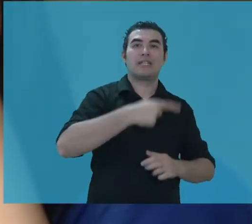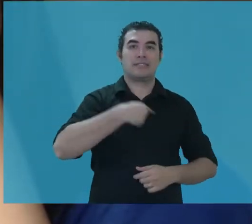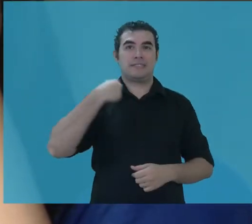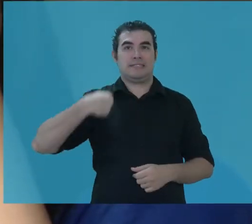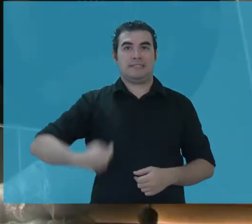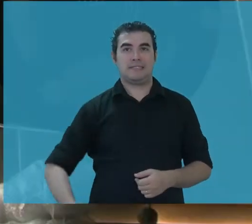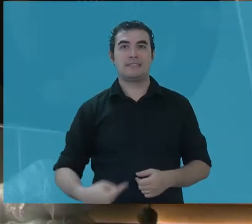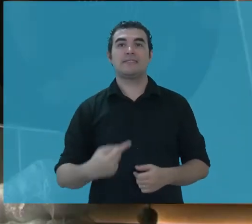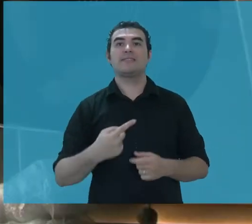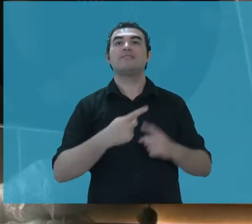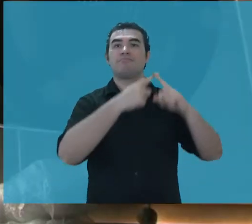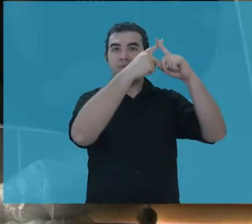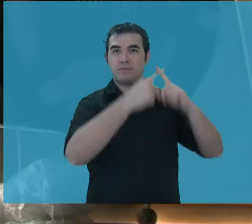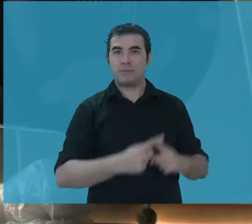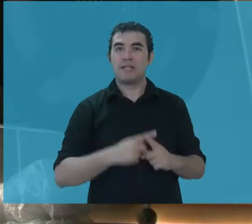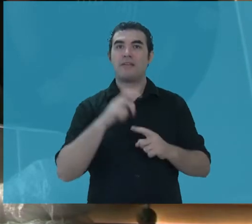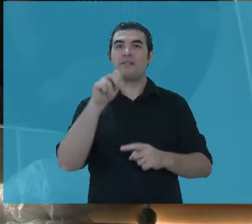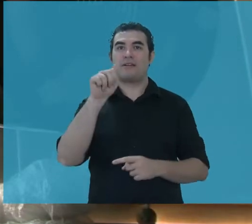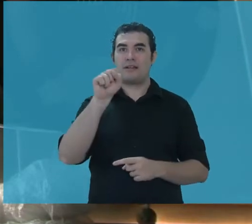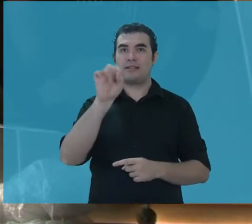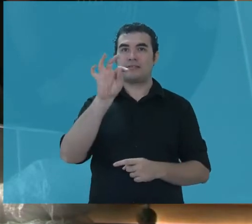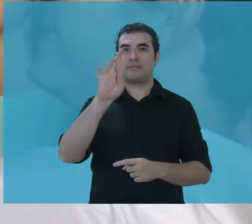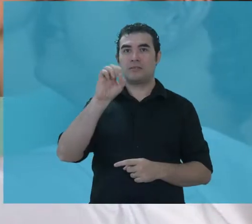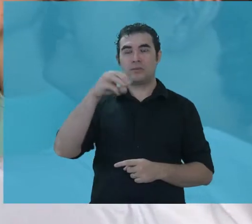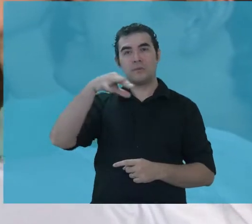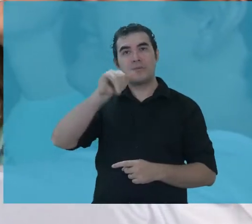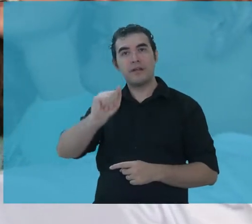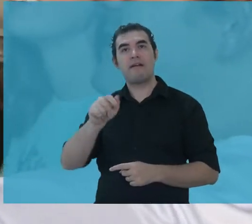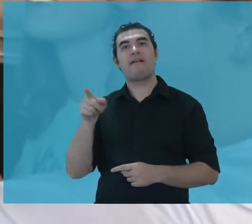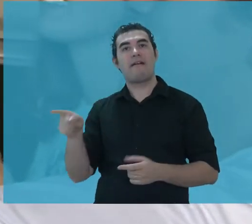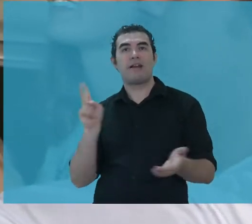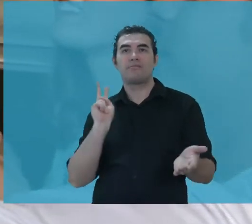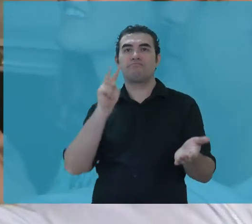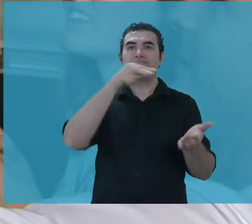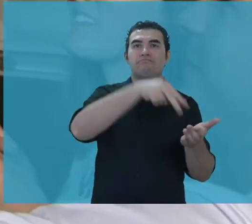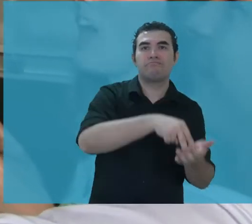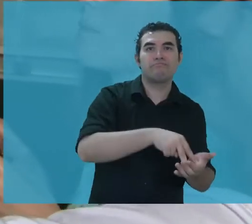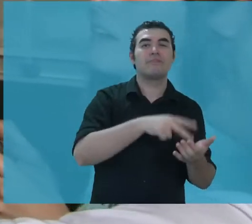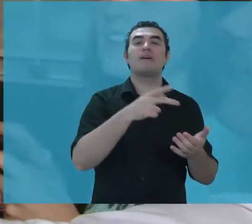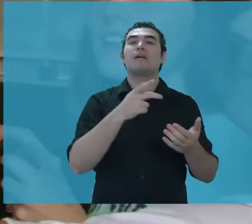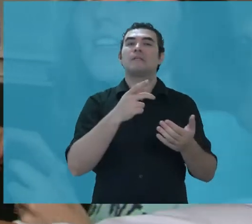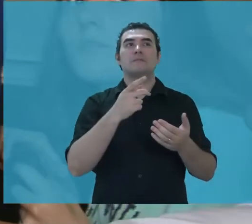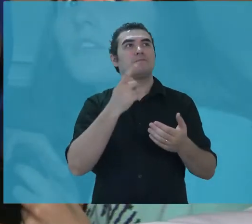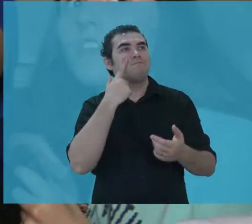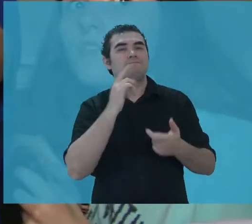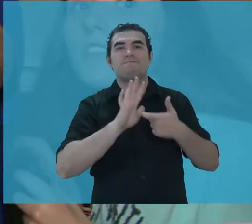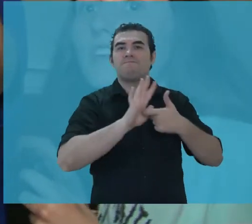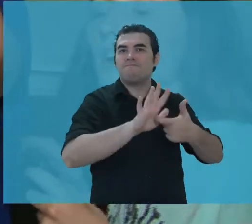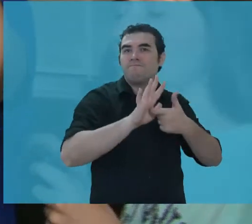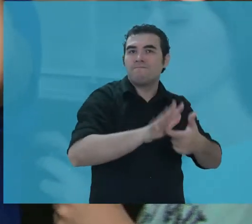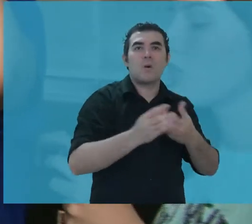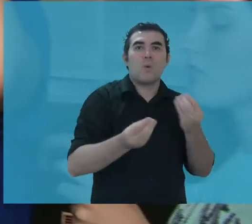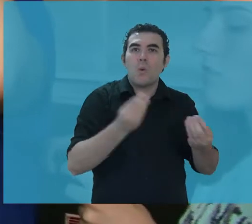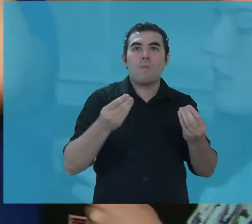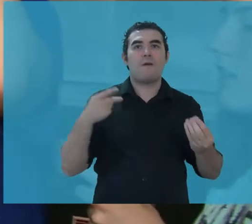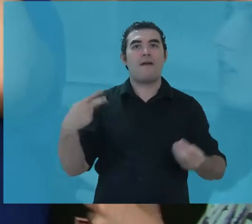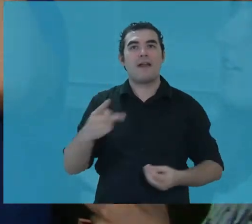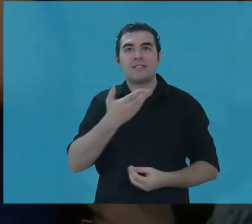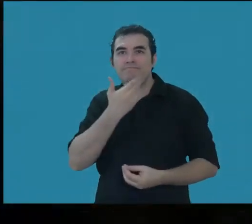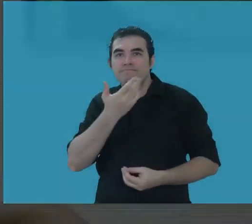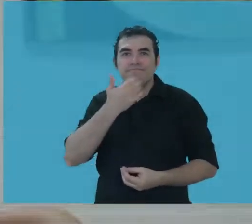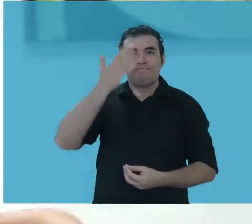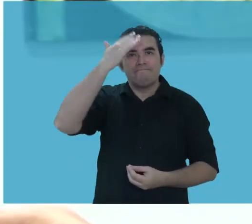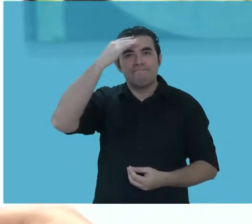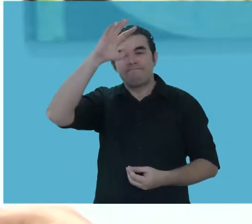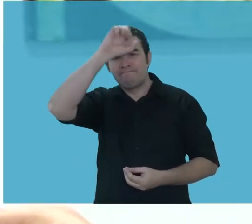Astrofísica. Vai levar para o outro lado do mundo o que sabe sobre essa ciência e também todo o encantamento que tem por